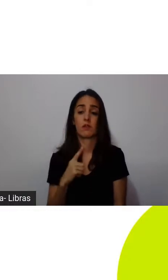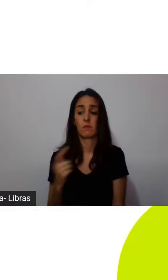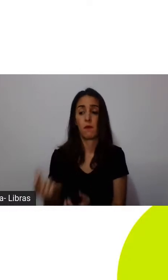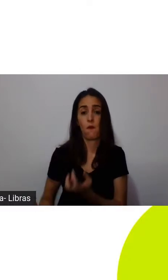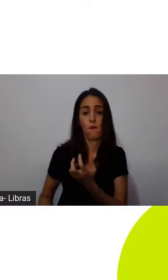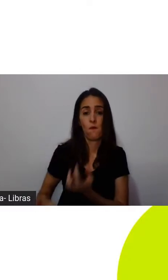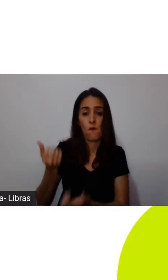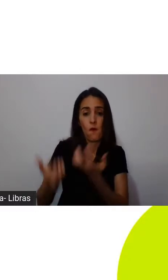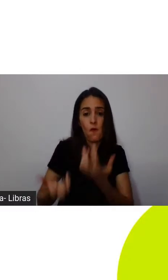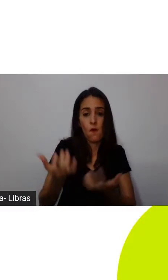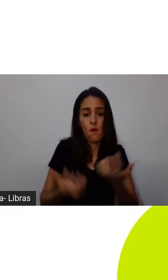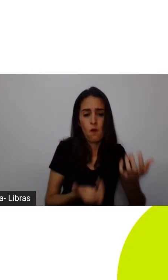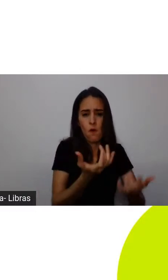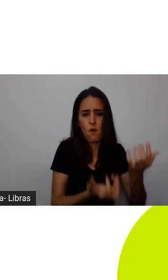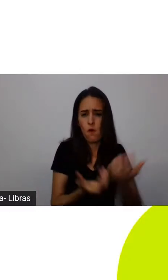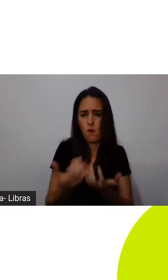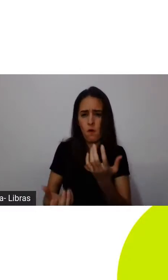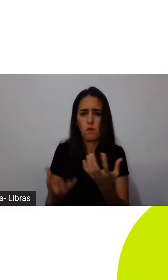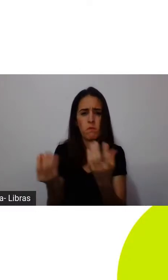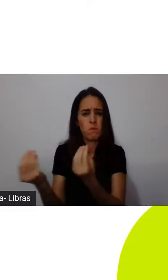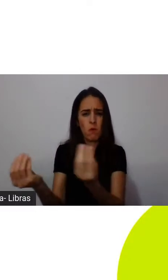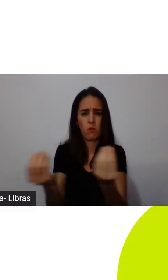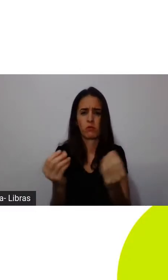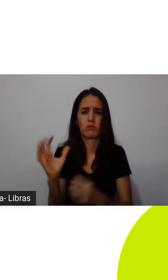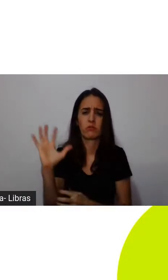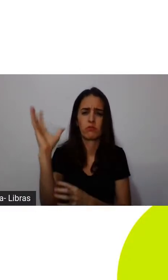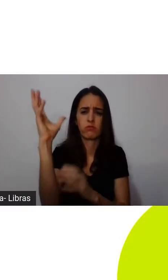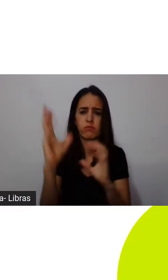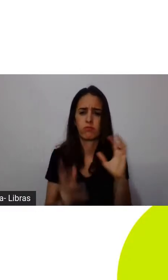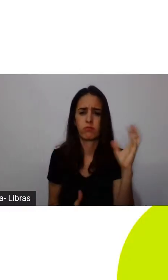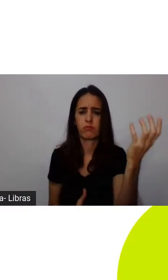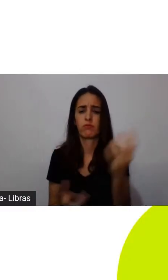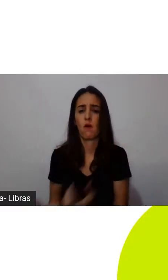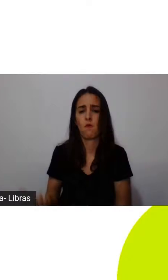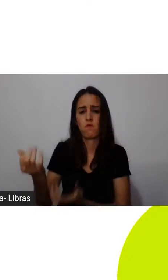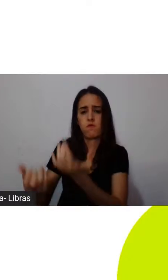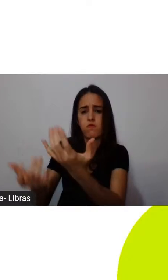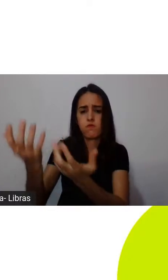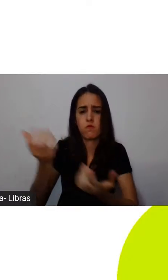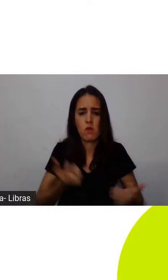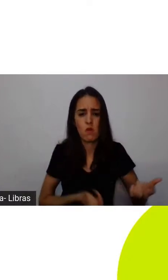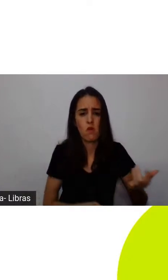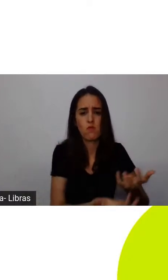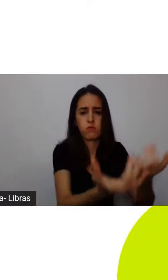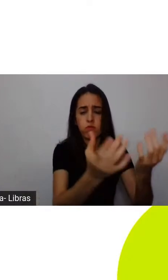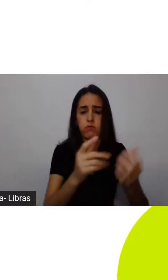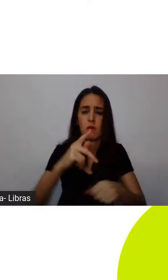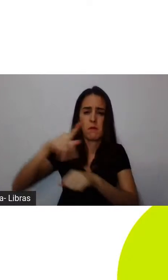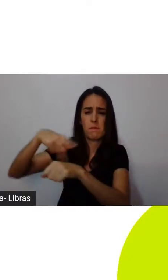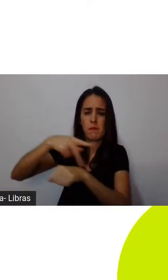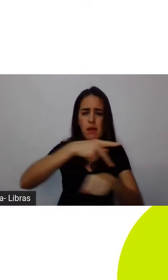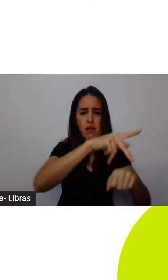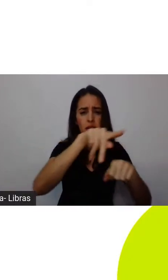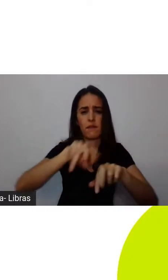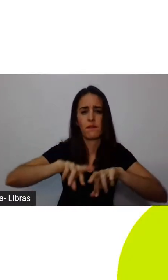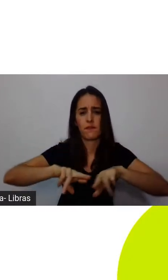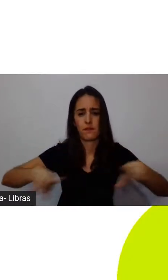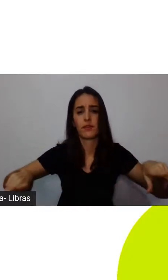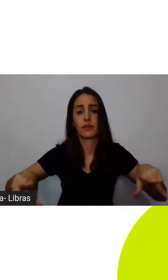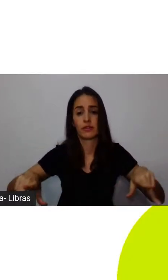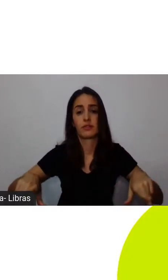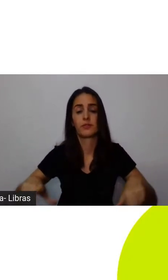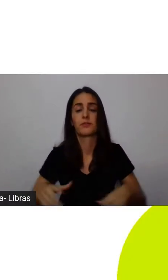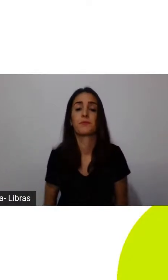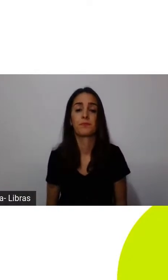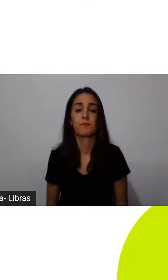Em 2018, surge aí uma figura que começa a aparecer muito na mídia, que é a Greta Thunberg, a